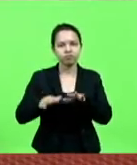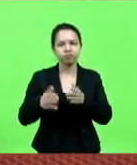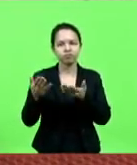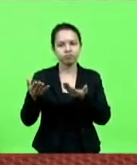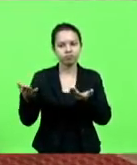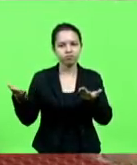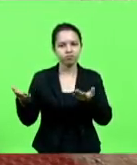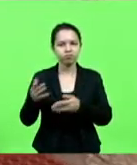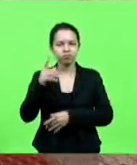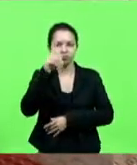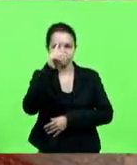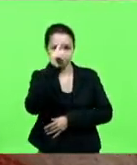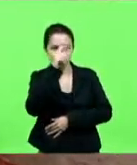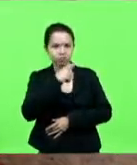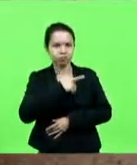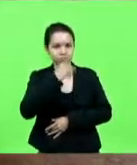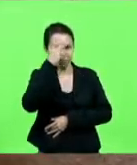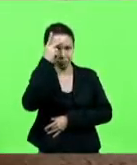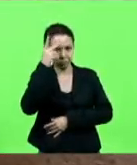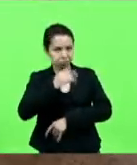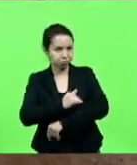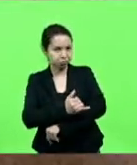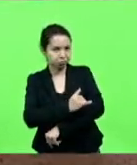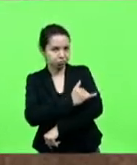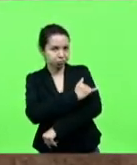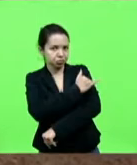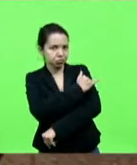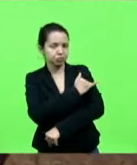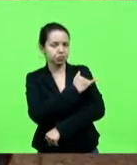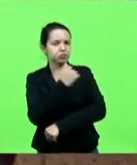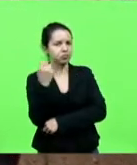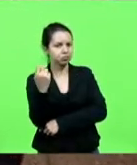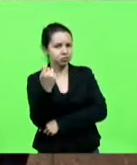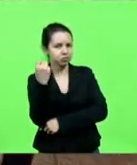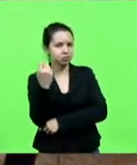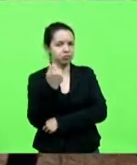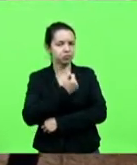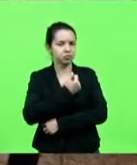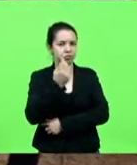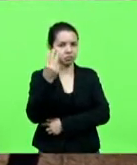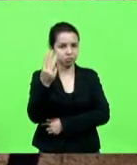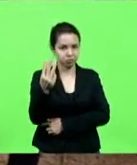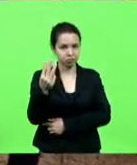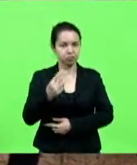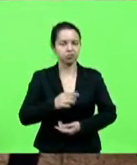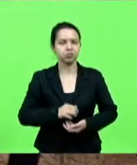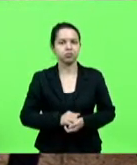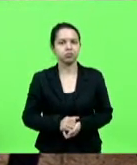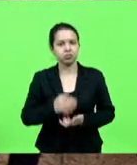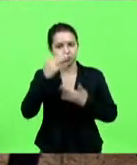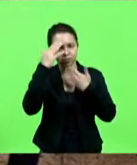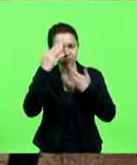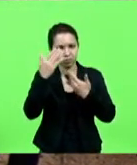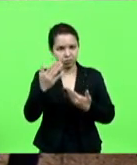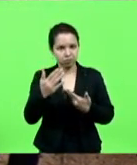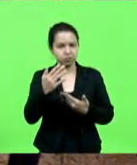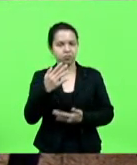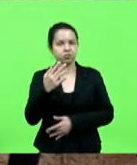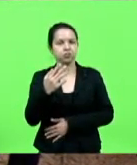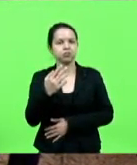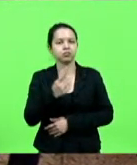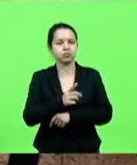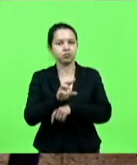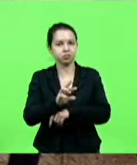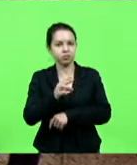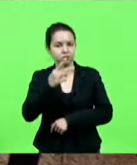as pessoas com obesidade grave, nível 3. Agradecer ao Dr. Vicente, que era o preso, que também nos ajudou com a